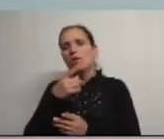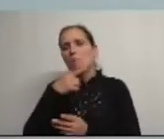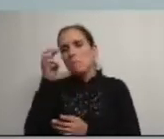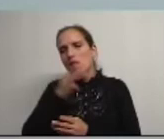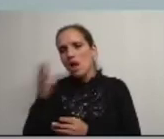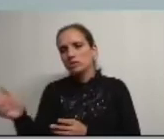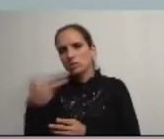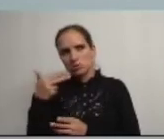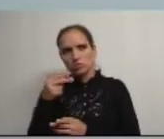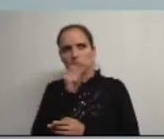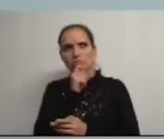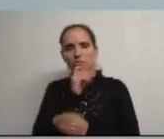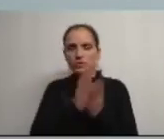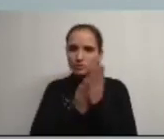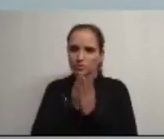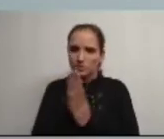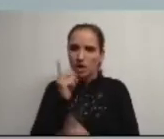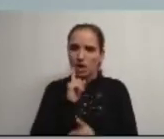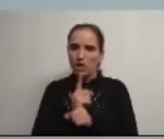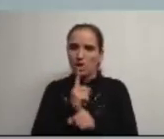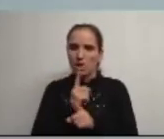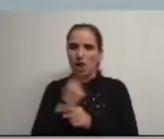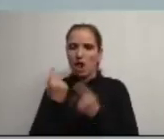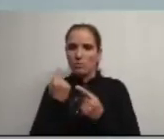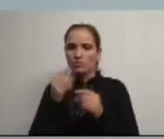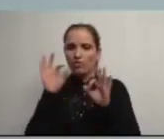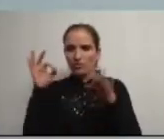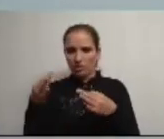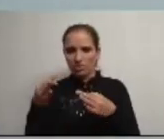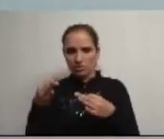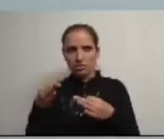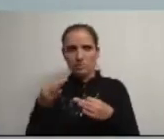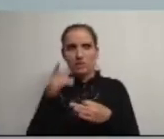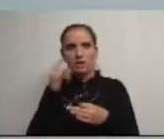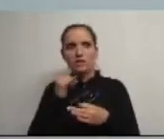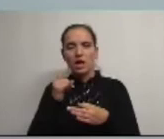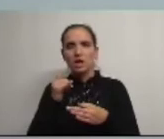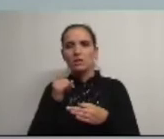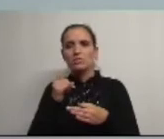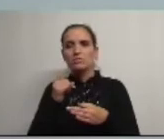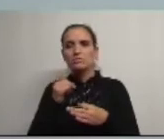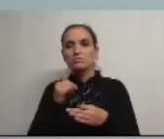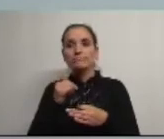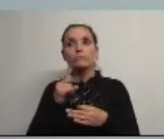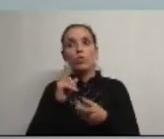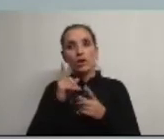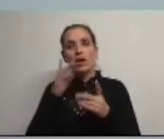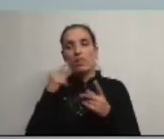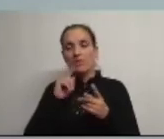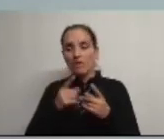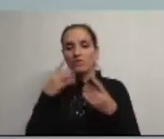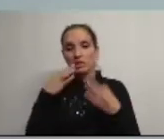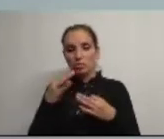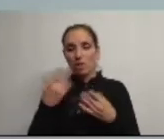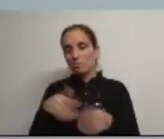provavelmente seguidas ainda de mais algumas até ao final do seu mandato para tentar forçar o que devia de ser natural e não